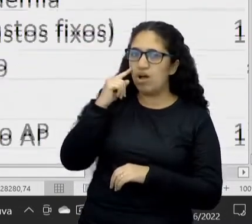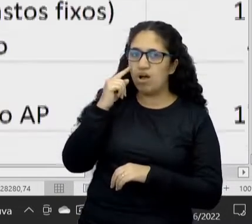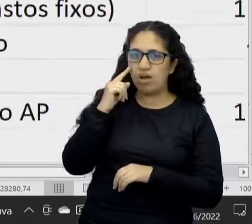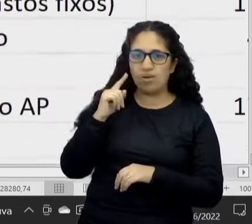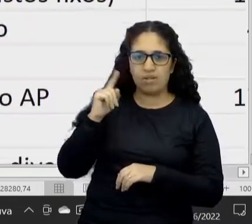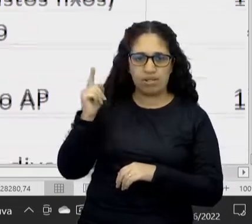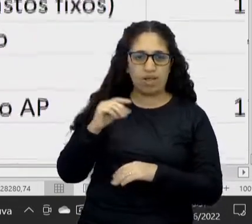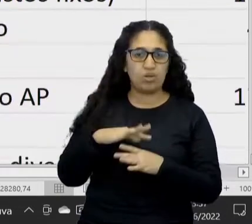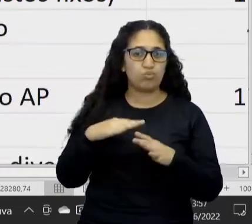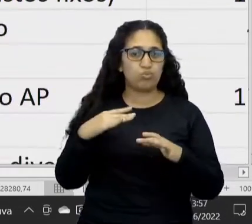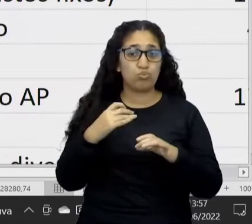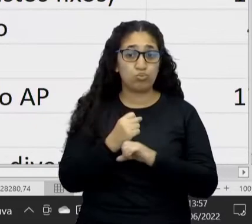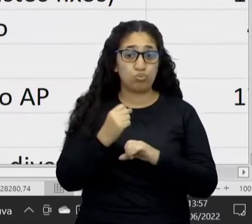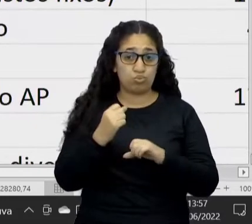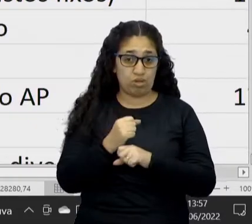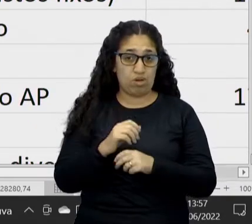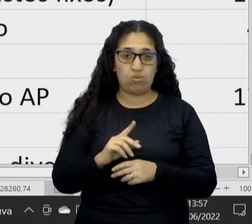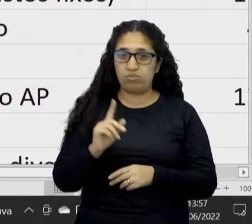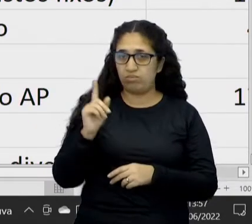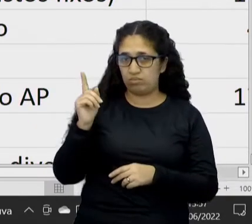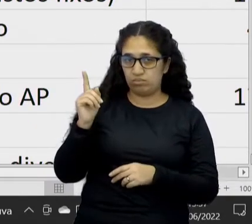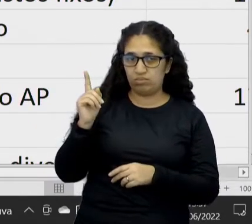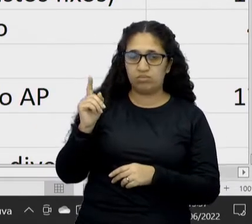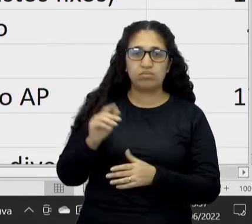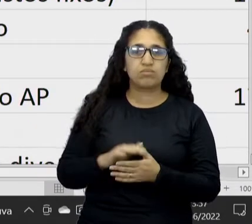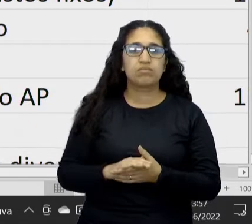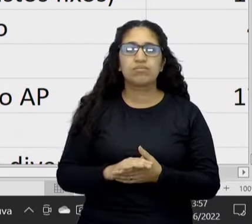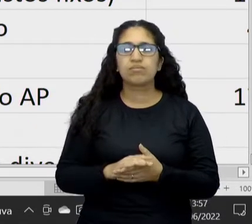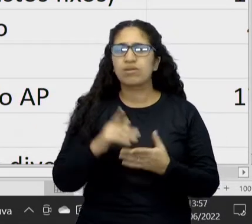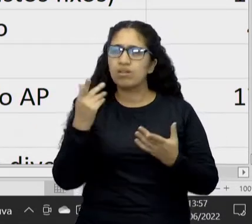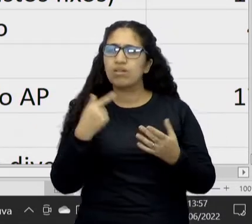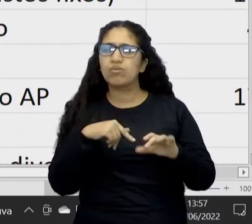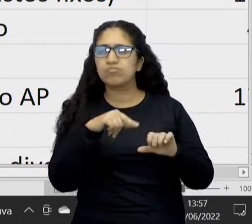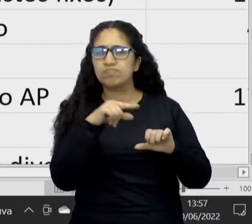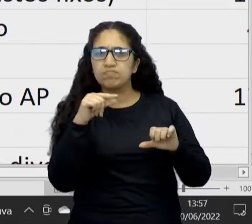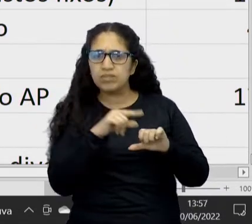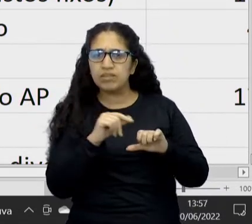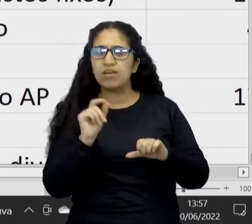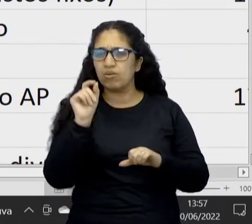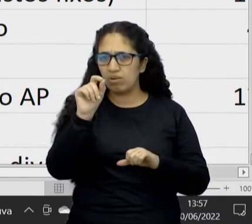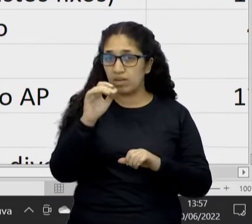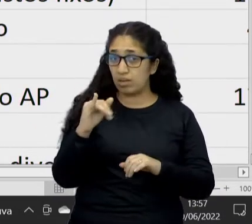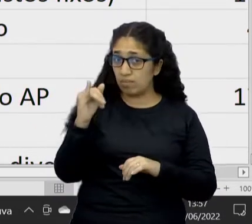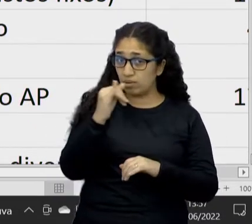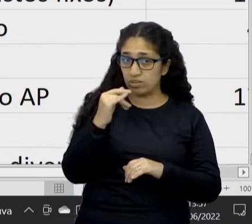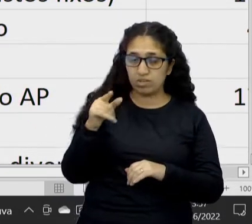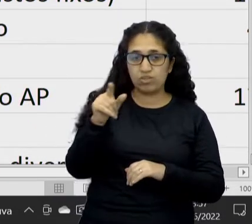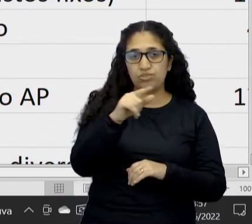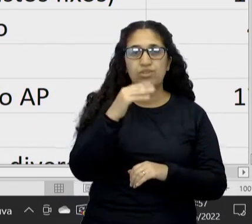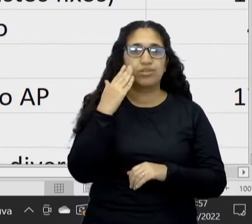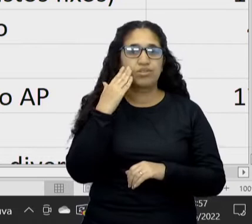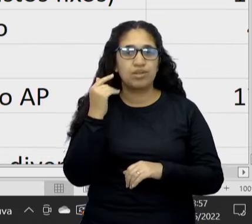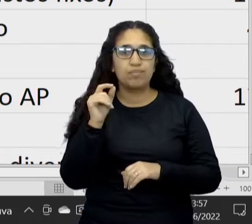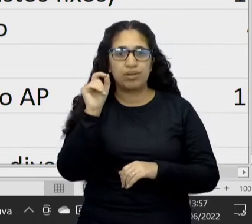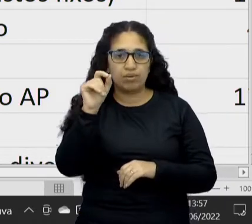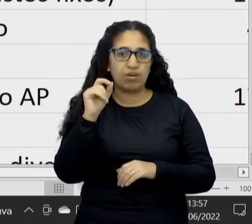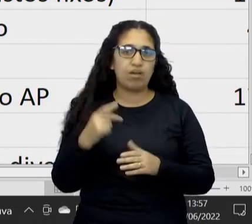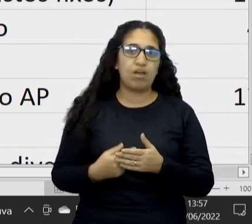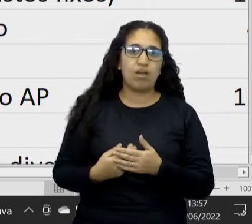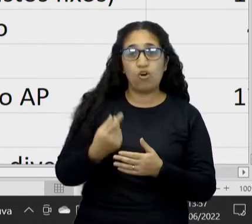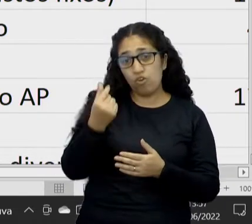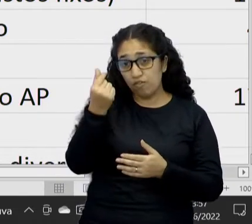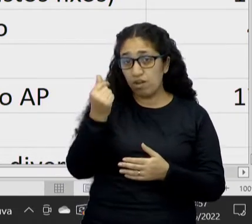pegar aqui. E como você está falando em empreender, é importante eles saberem que assim, é um valor alto